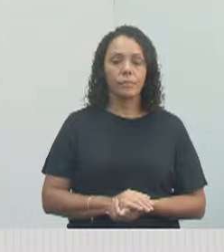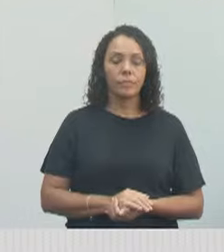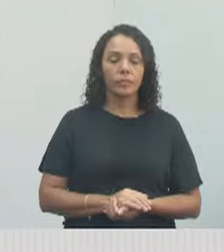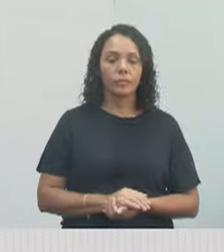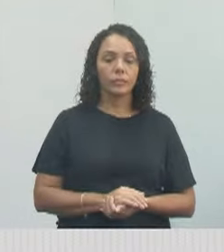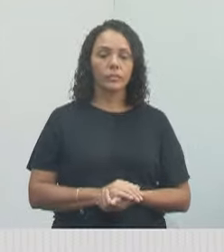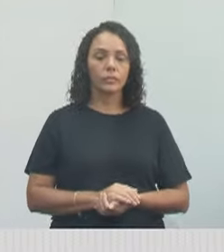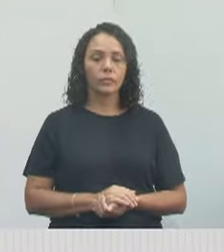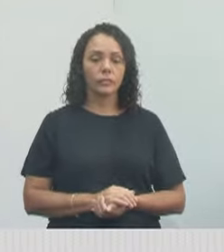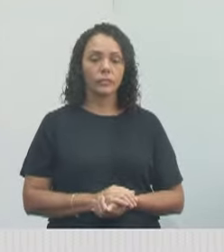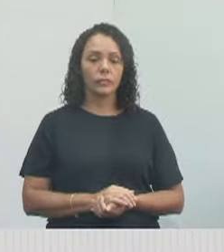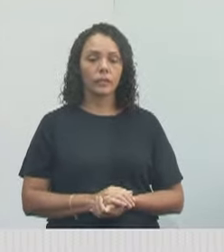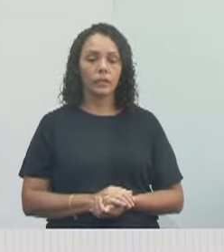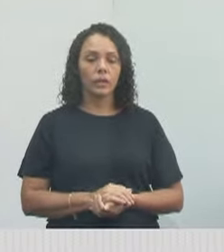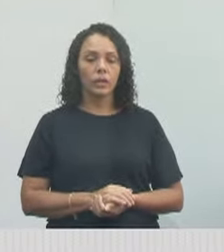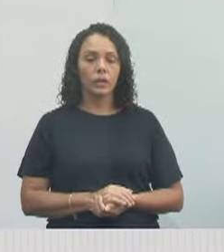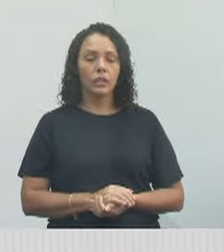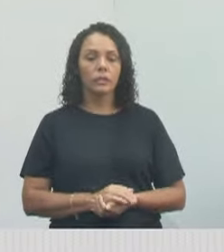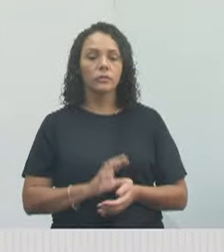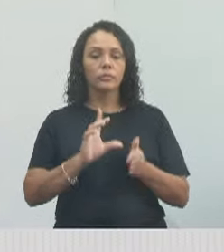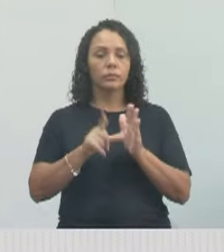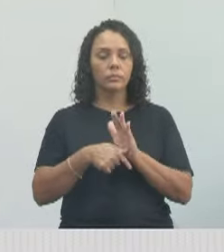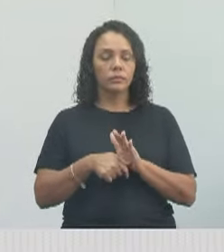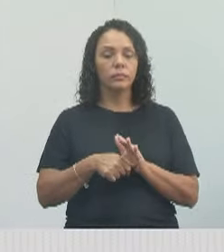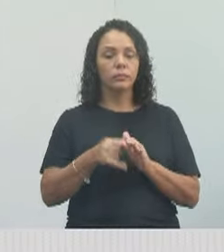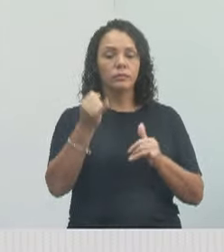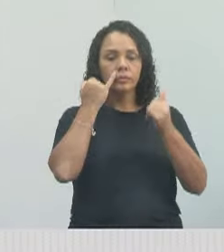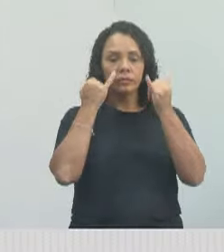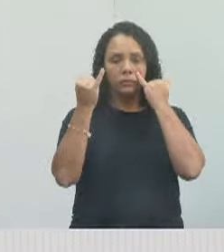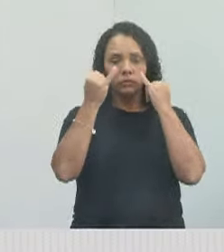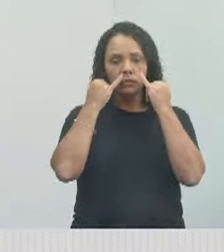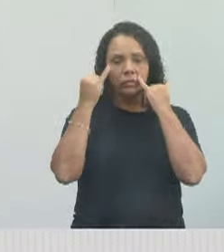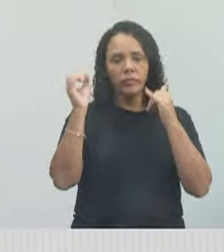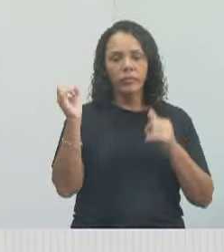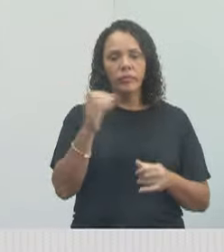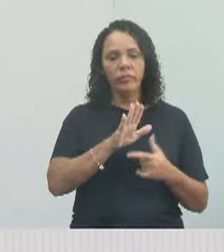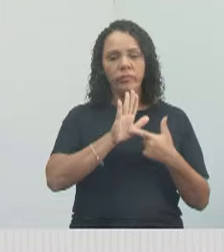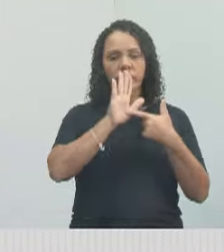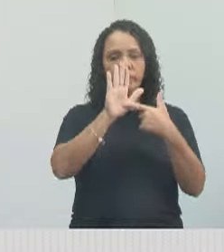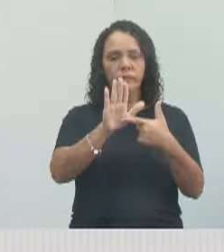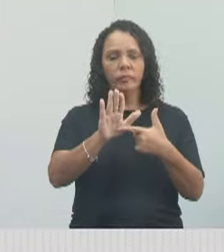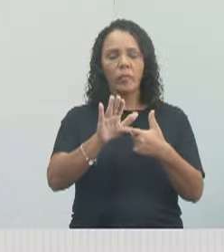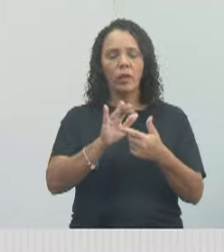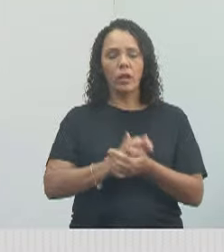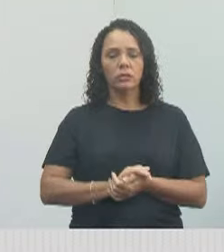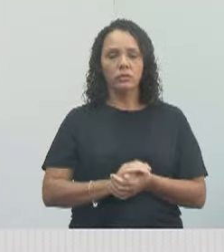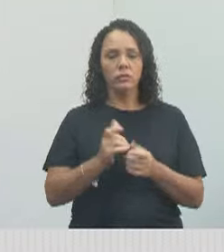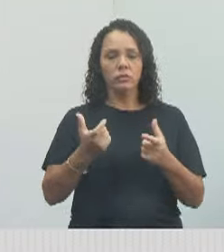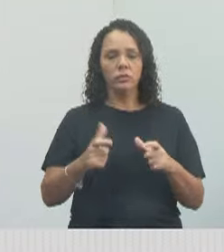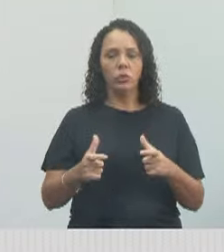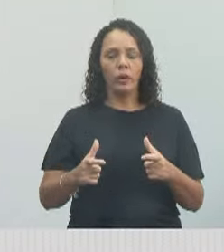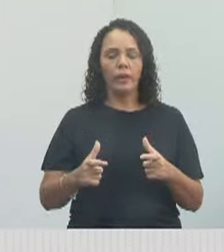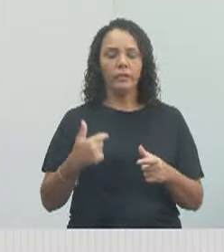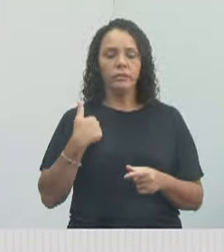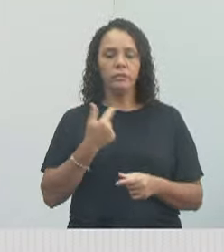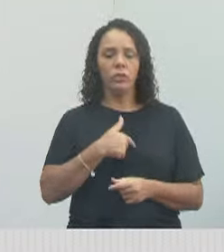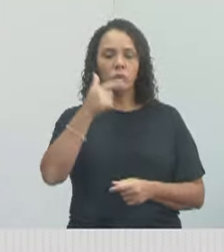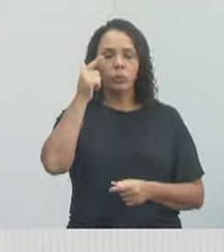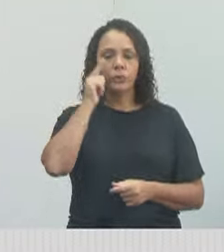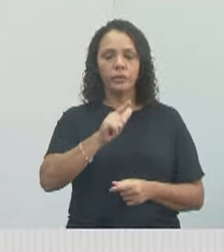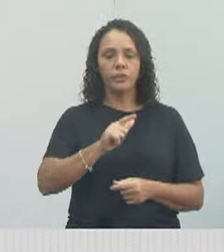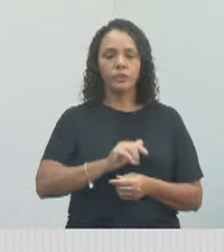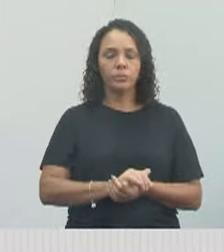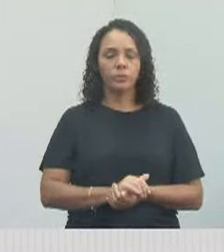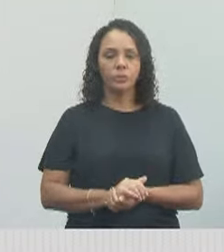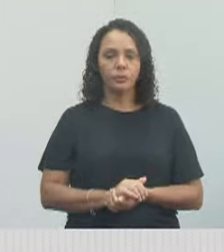Brevemente traremos mais notícias sobre essa área que nós conseguimos lá no